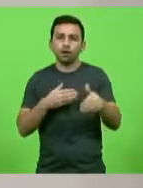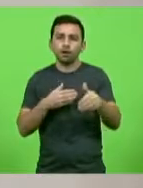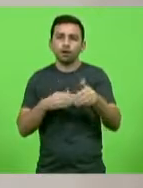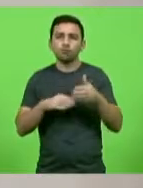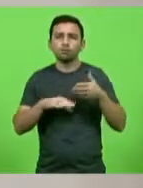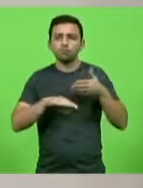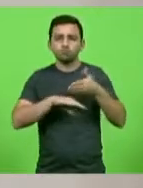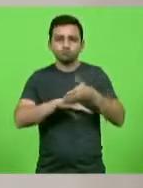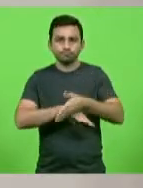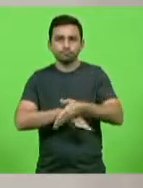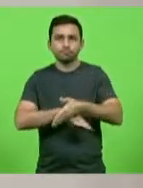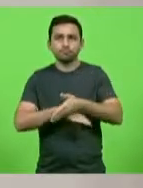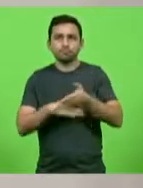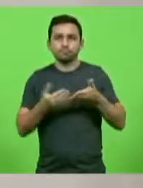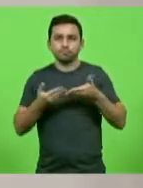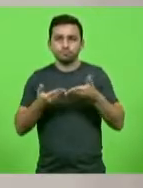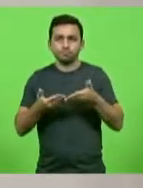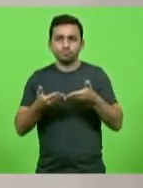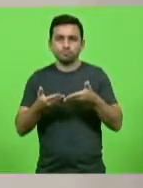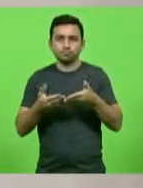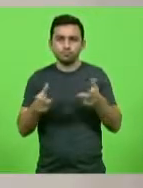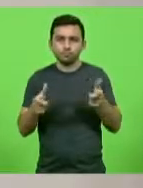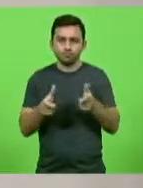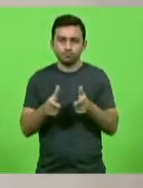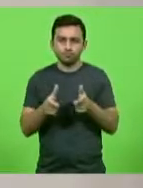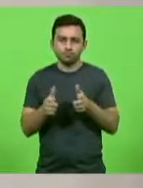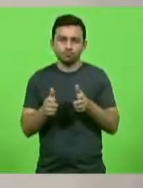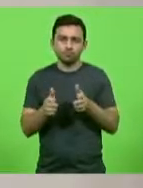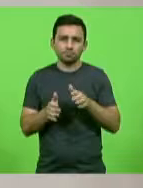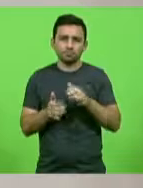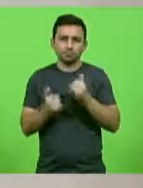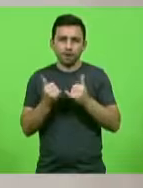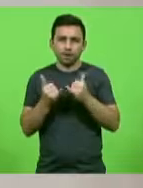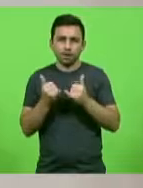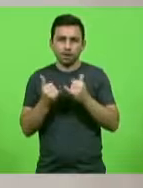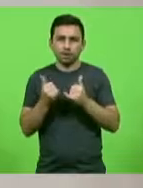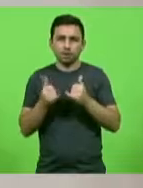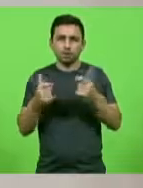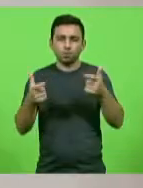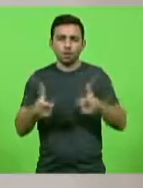embarcações de médio porte ao Porto de Laguna.